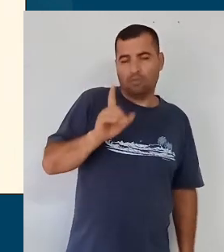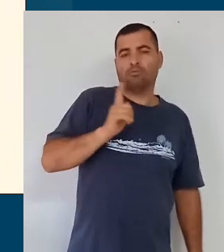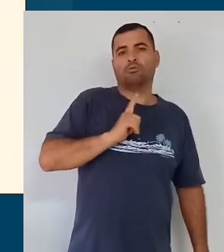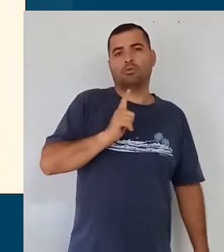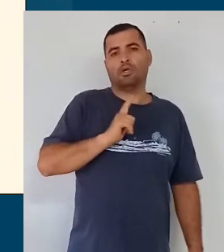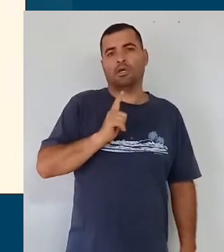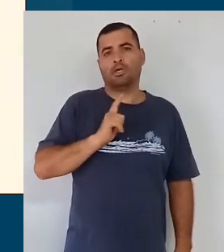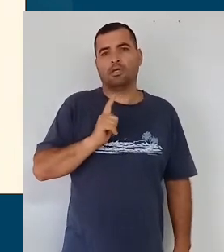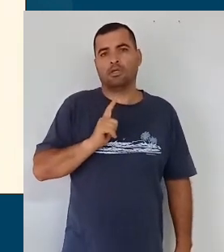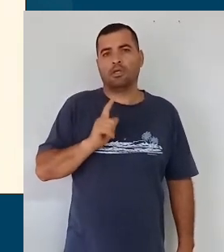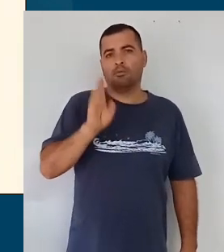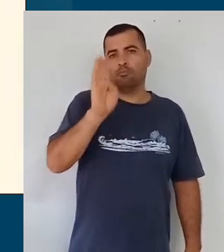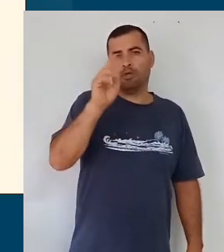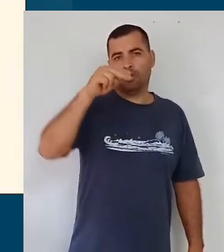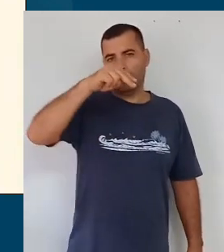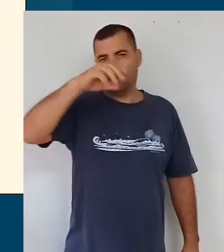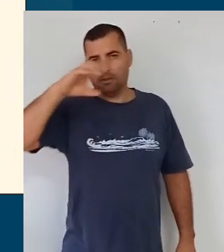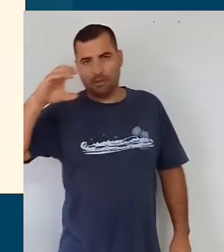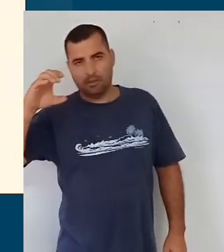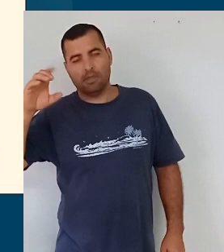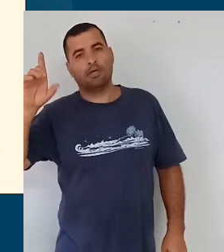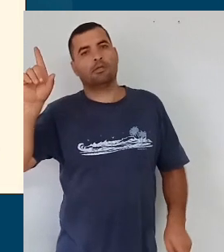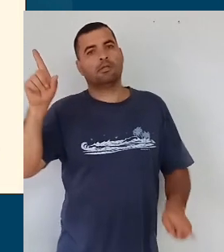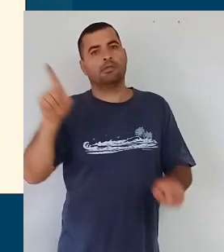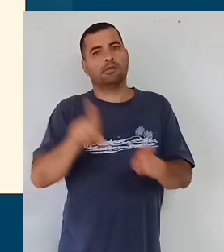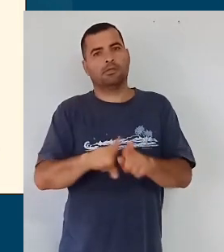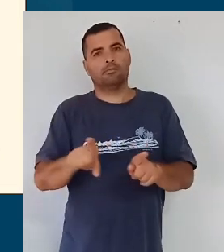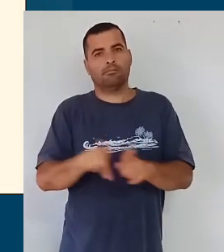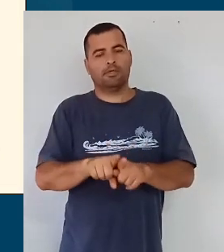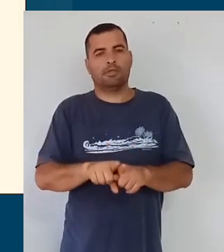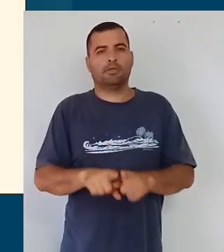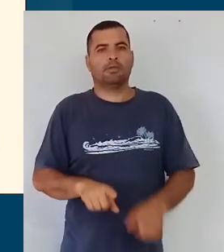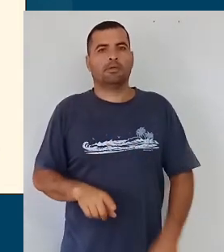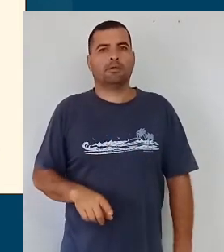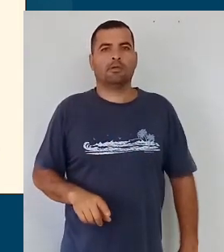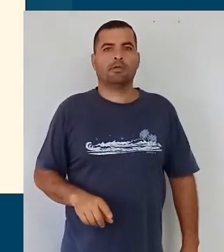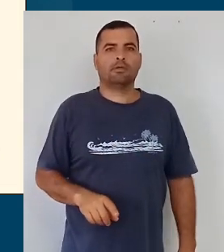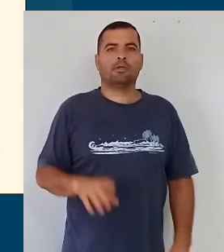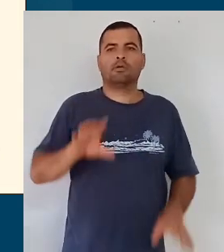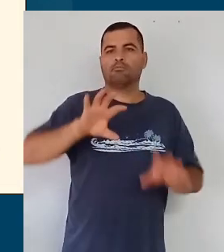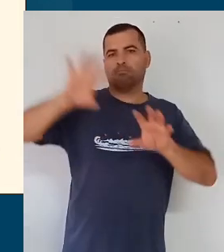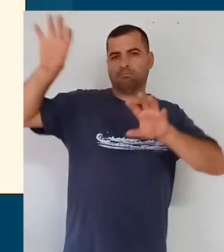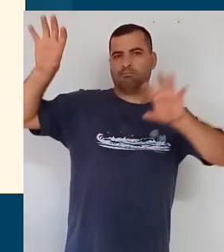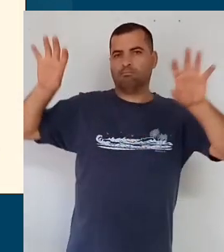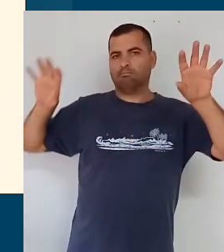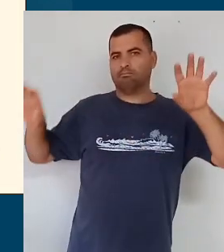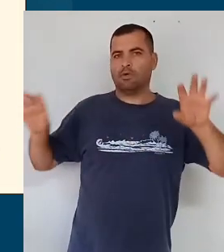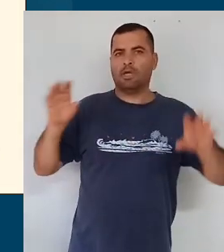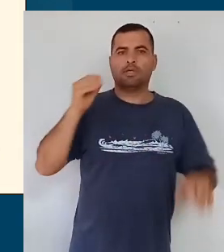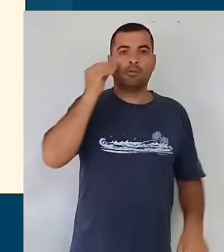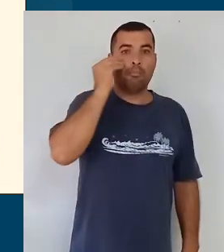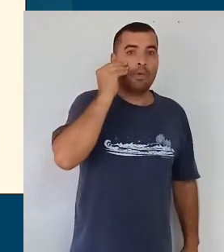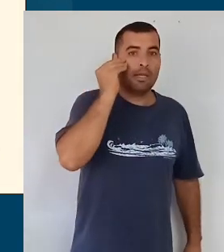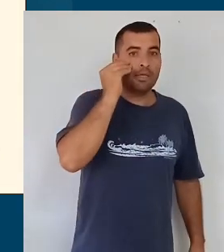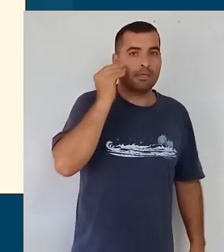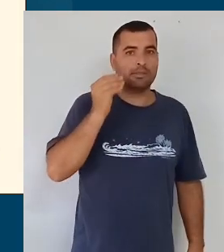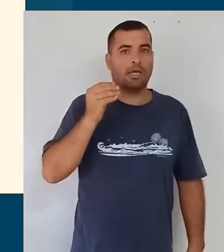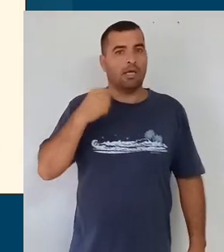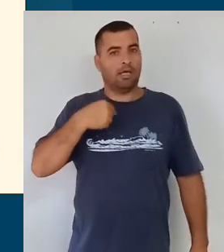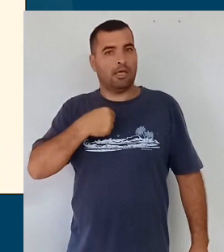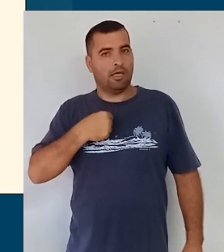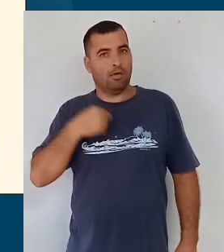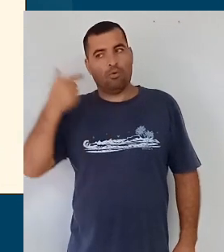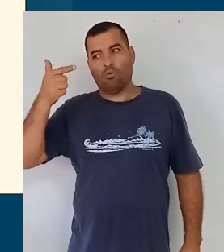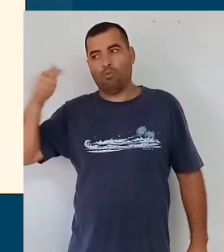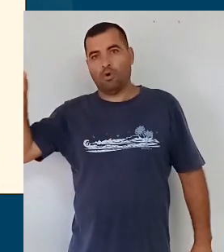diretrizes da BNCC, desculpe, também trazemos da BNCC os campos de experiência, que é o eu, o